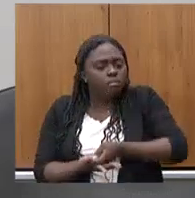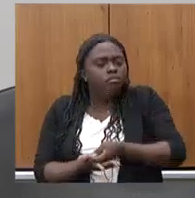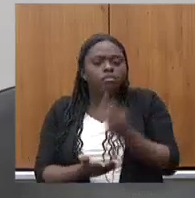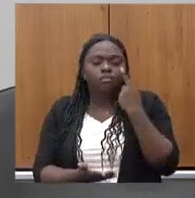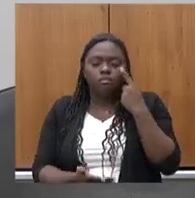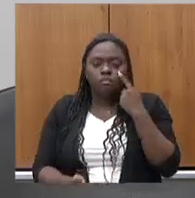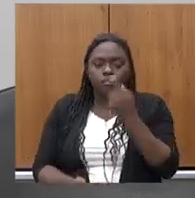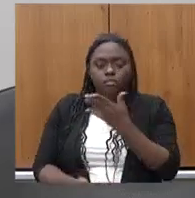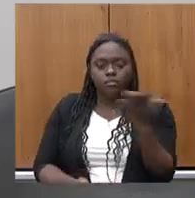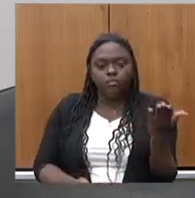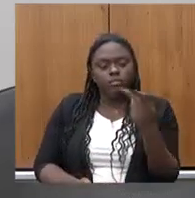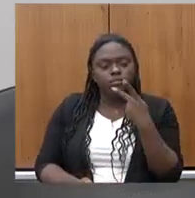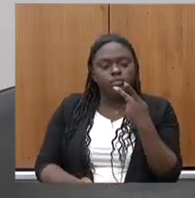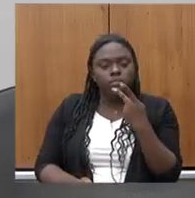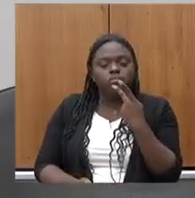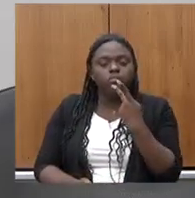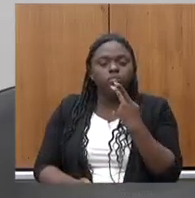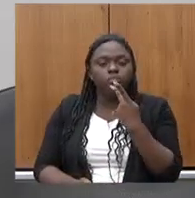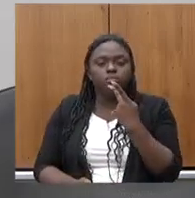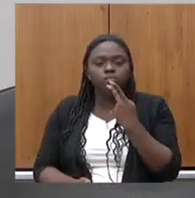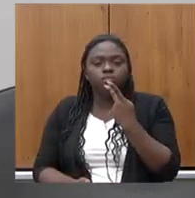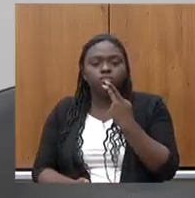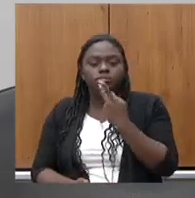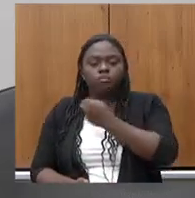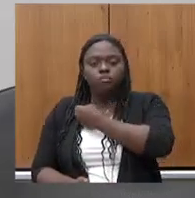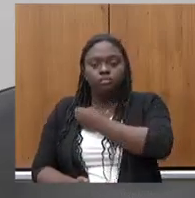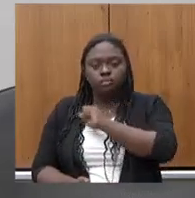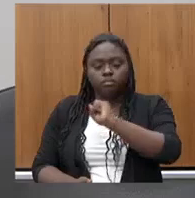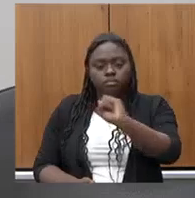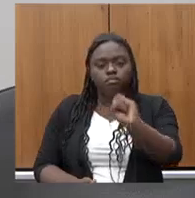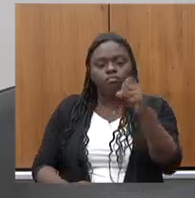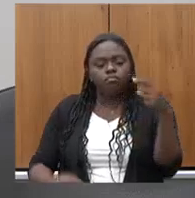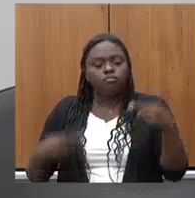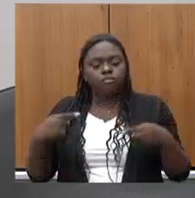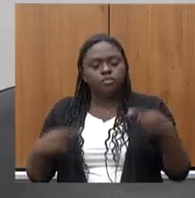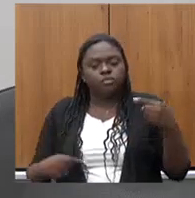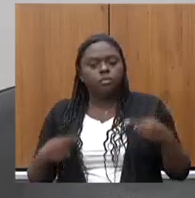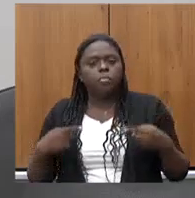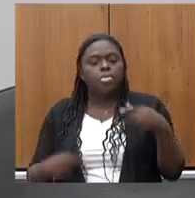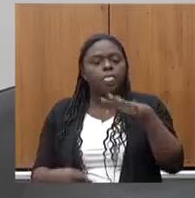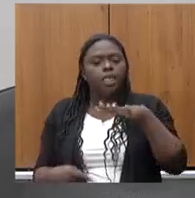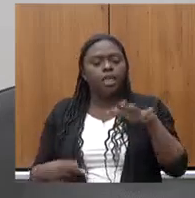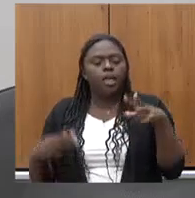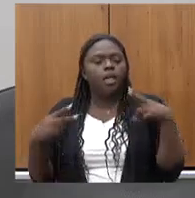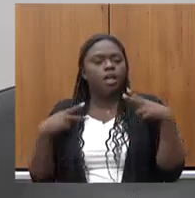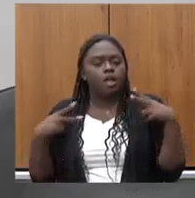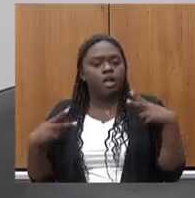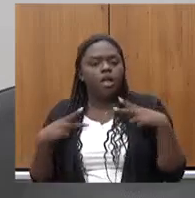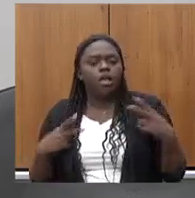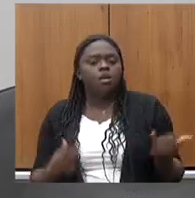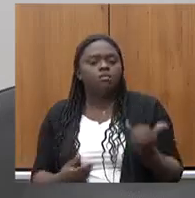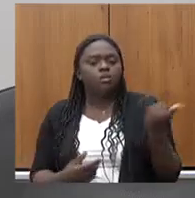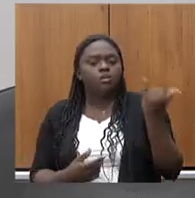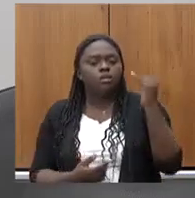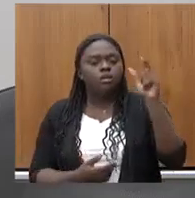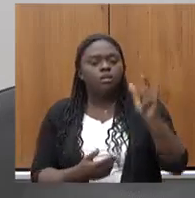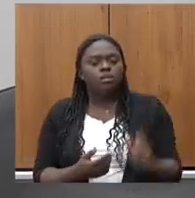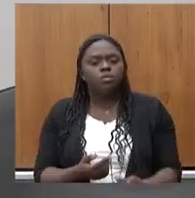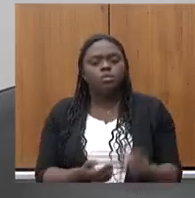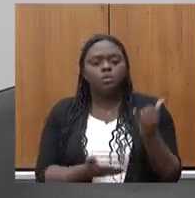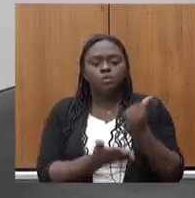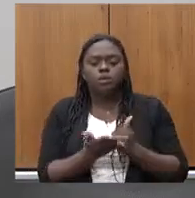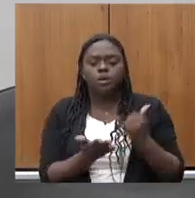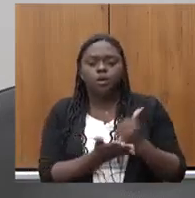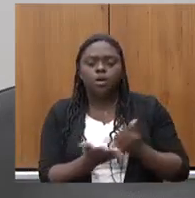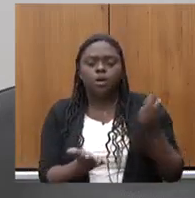o senhor falando aí defendendo a política de privatização da importância do pagador de impostos